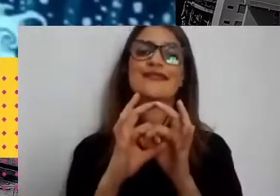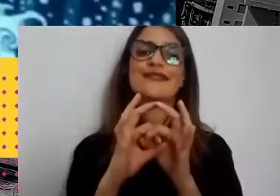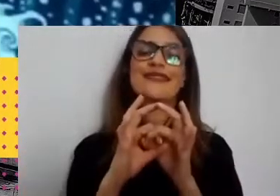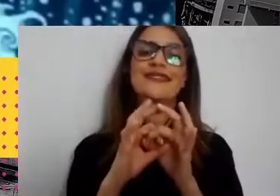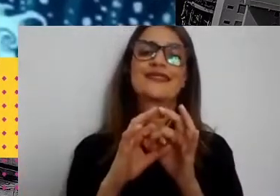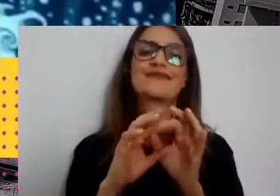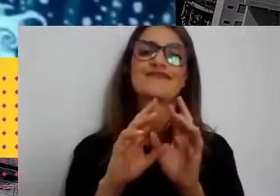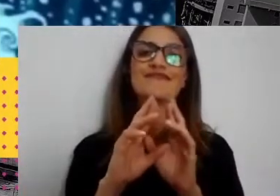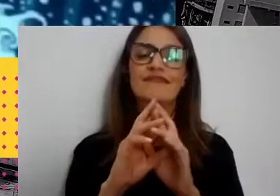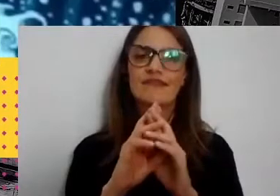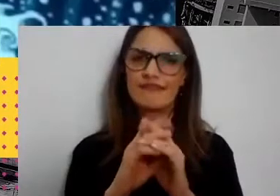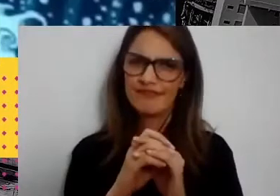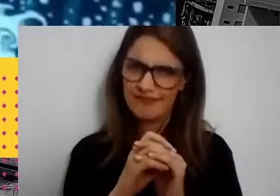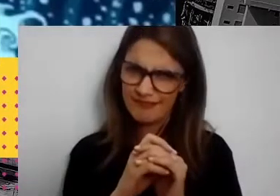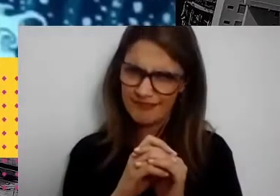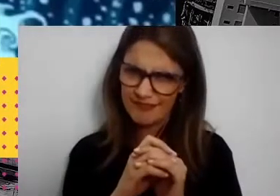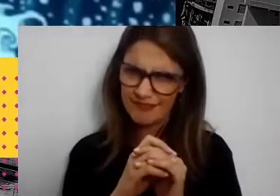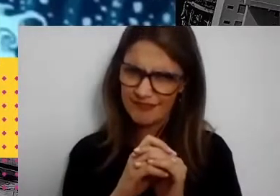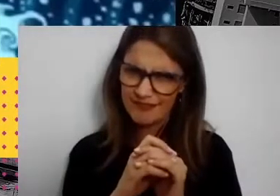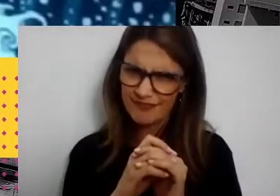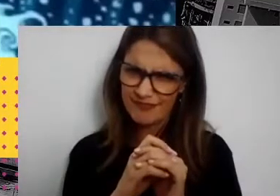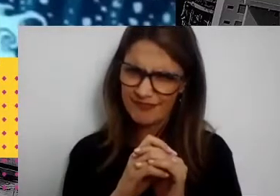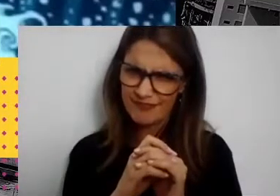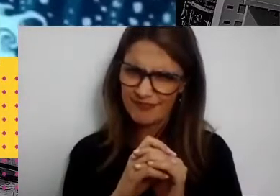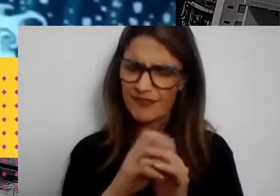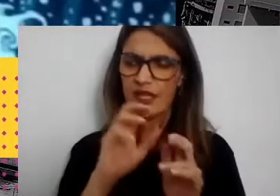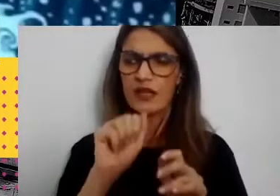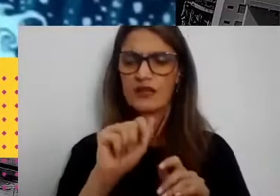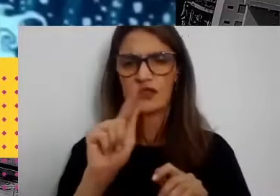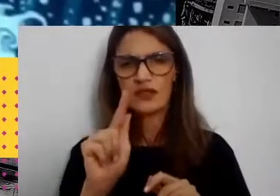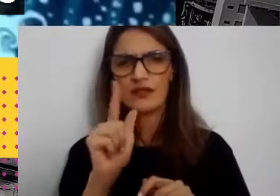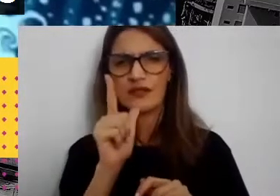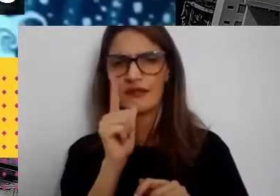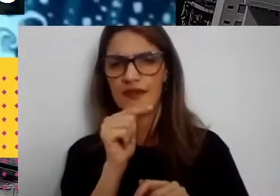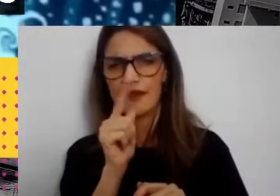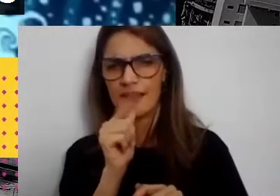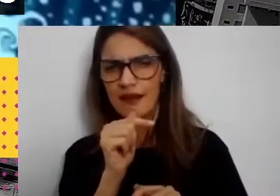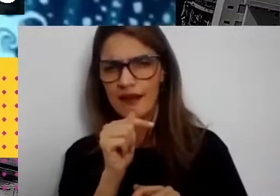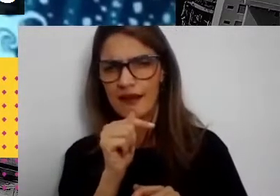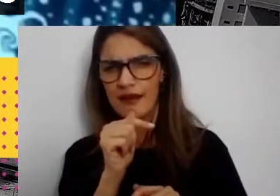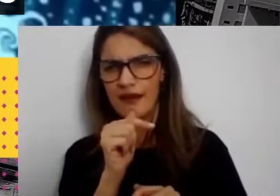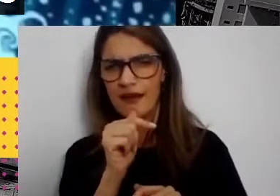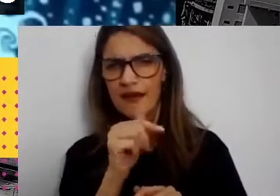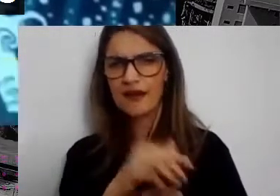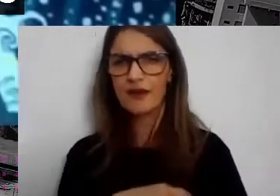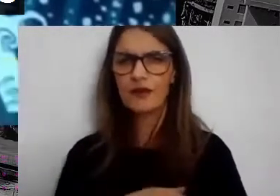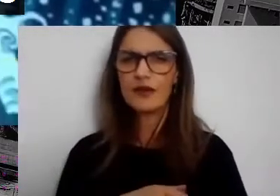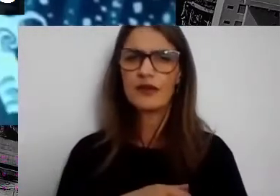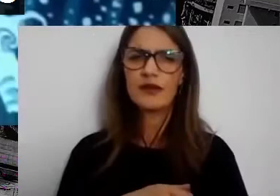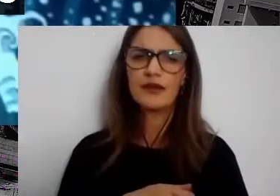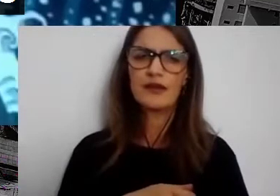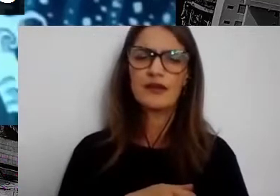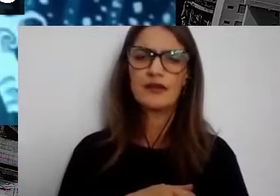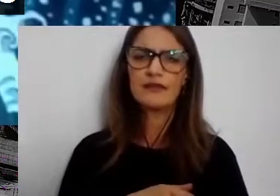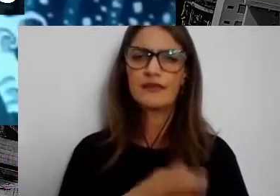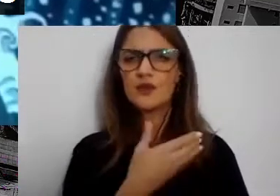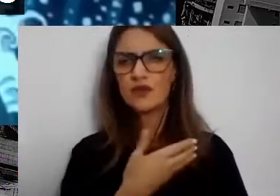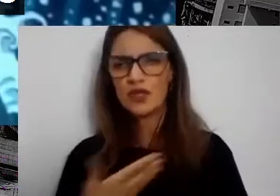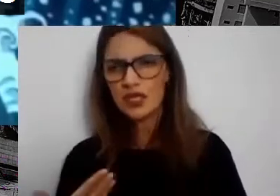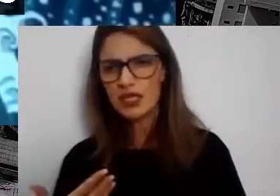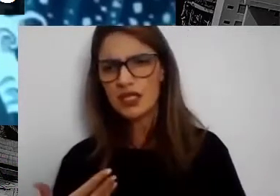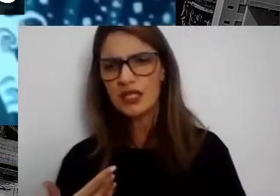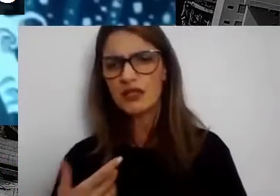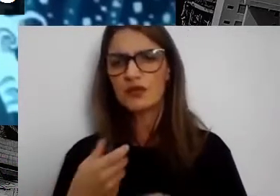agencies and other government institutions or businesses that may be investing in these types of projects and how those